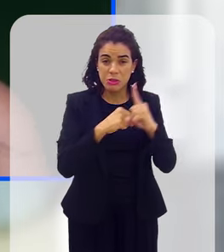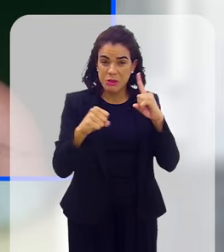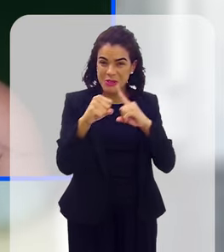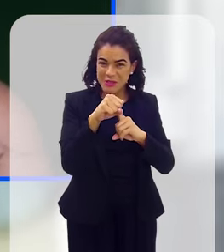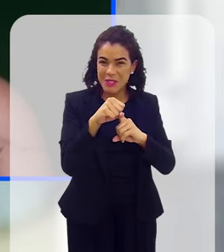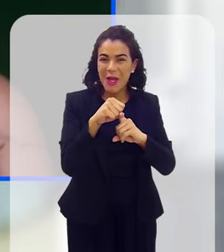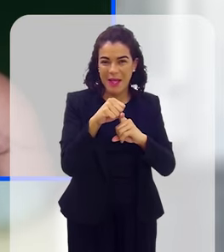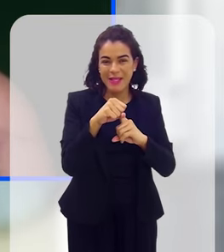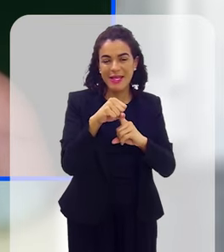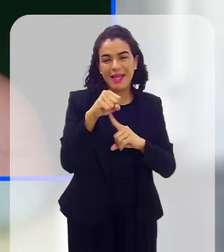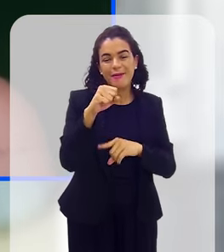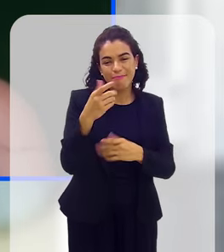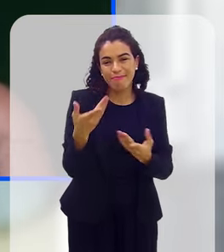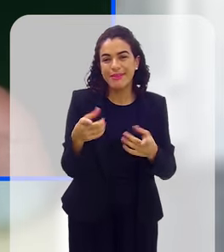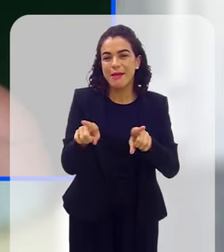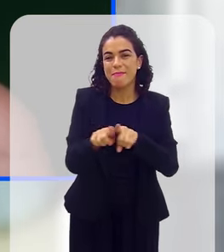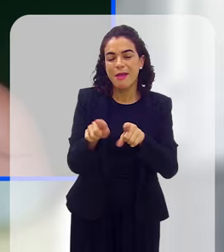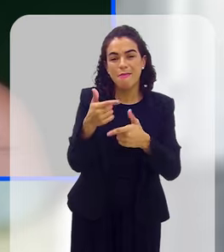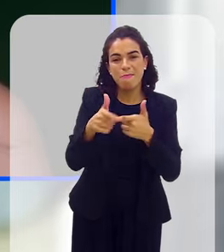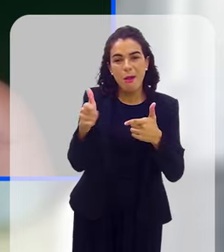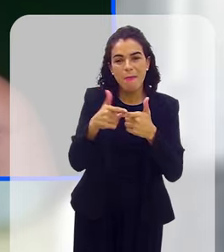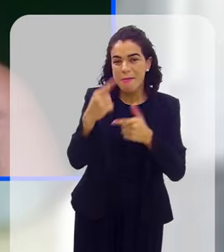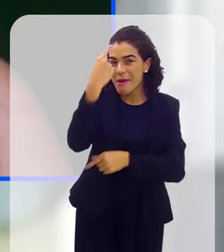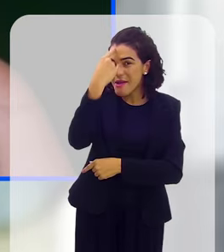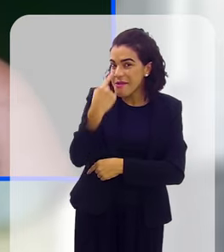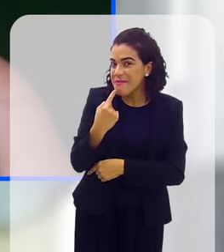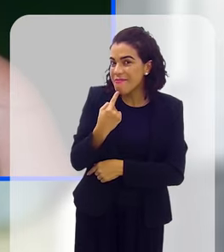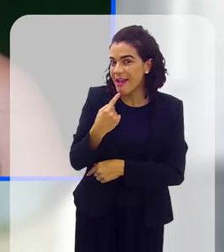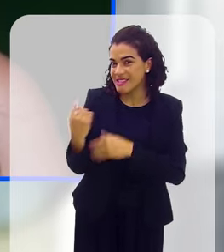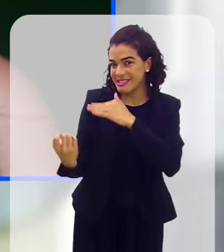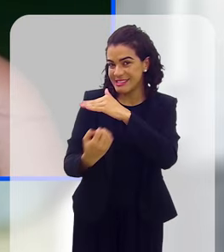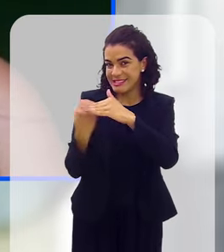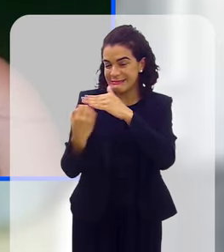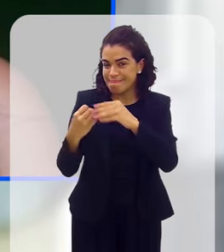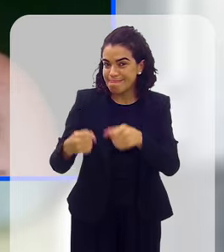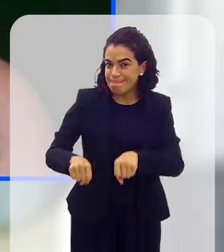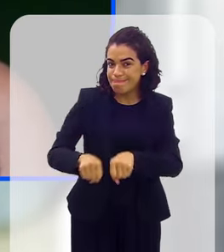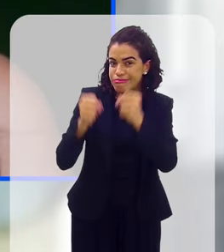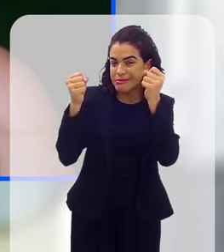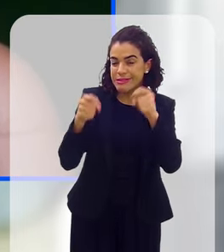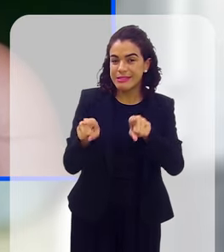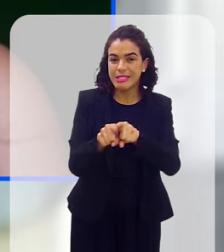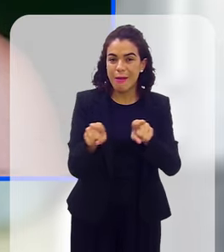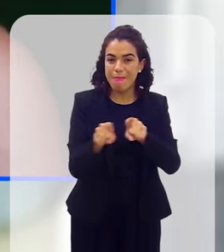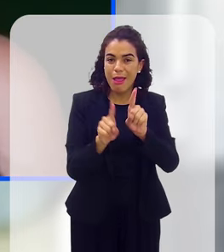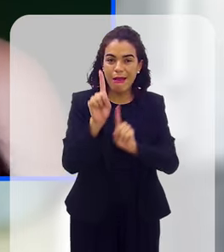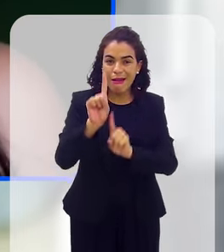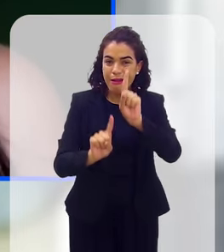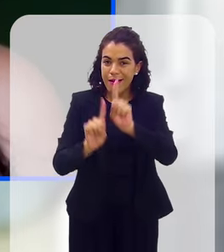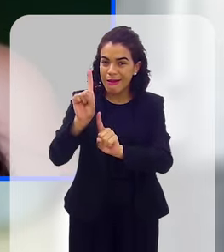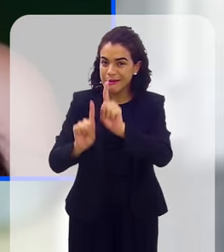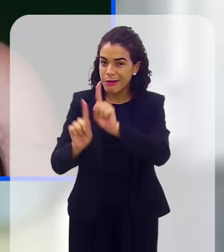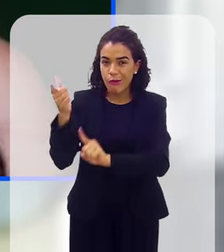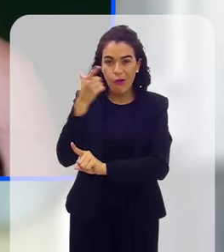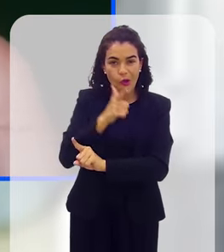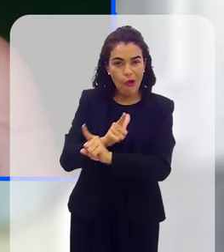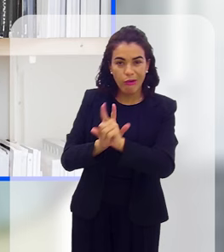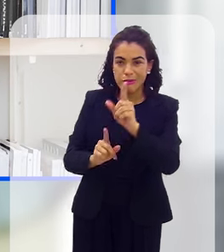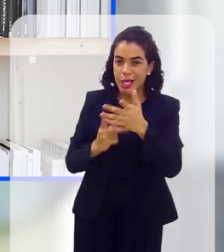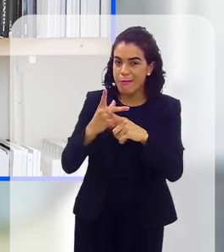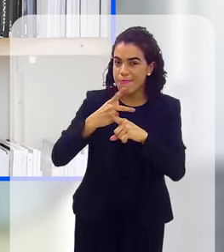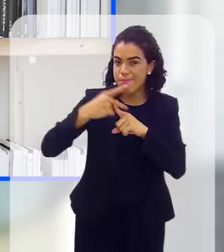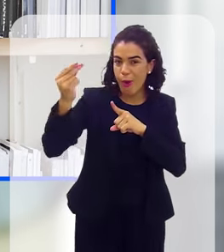cultura do boicote, ela passa a ter problemas com a imagem, ela passa a ter problemas também com licitação, ela não consegue licitar,